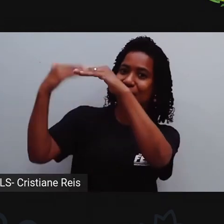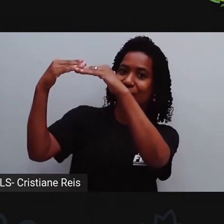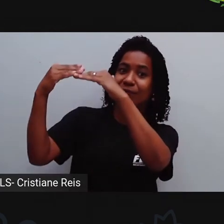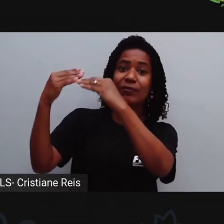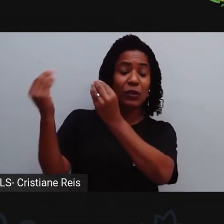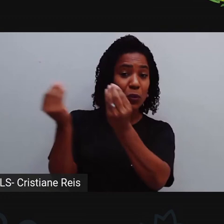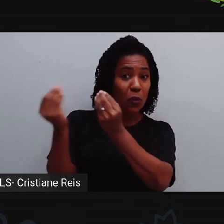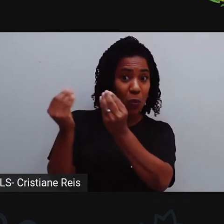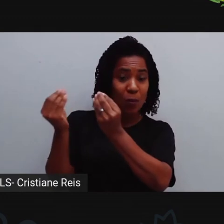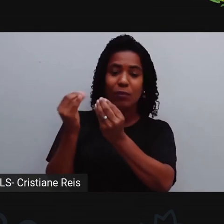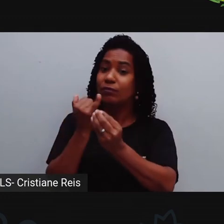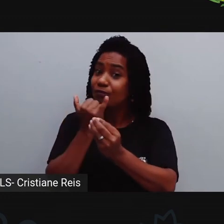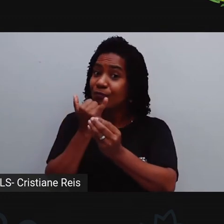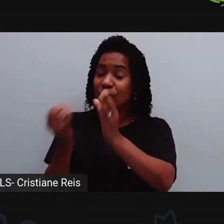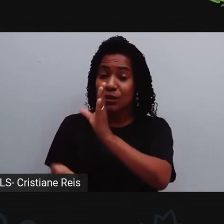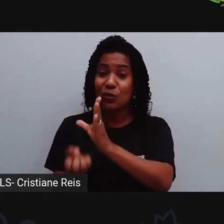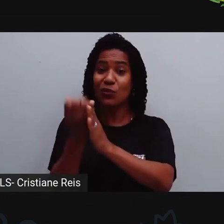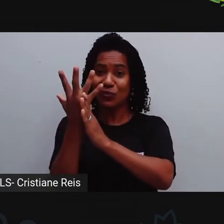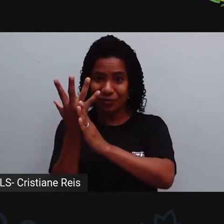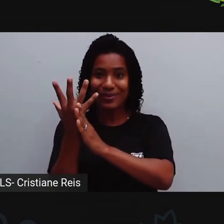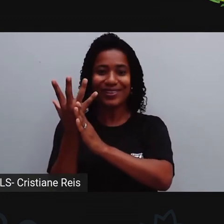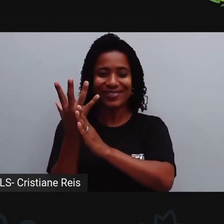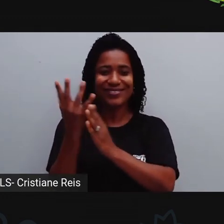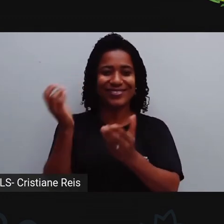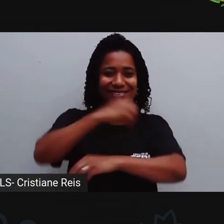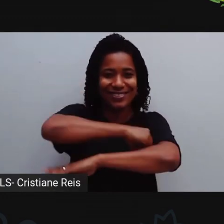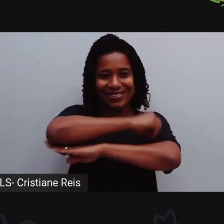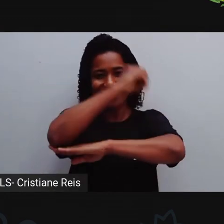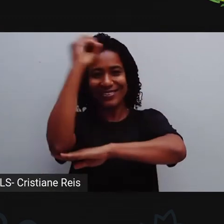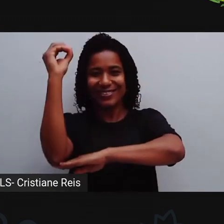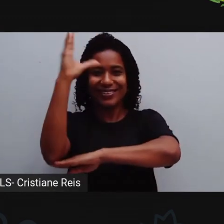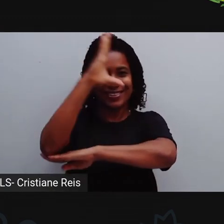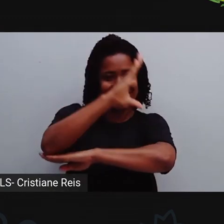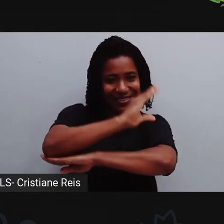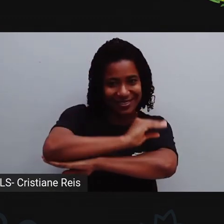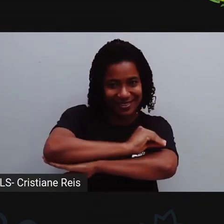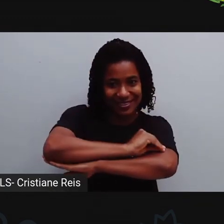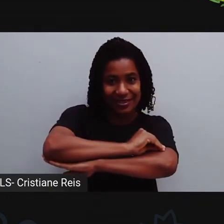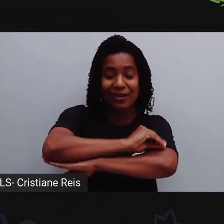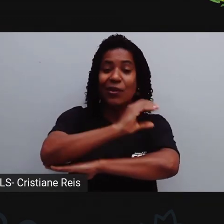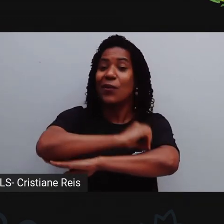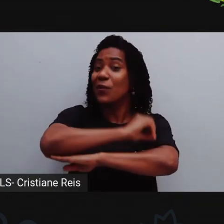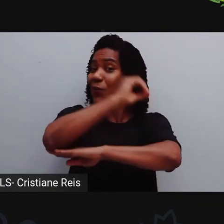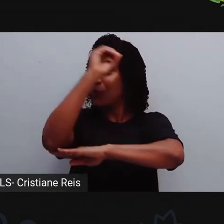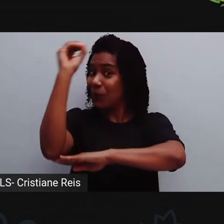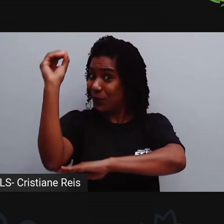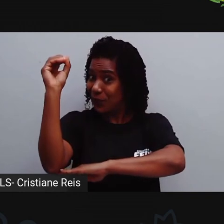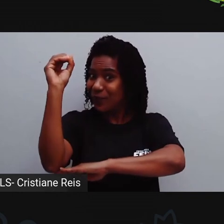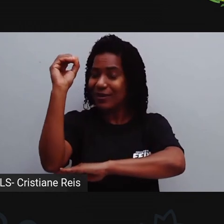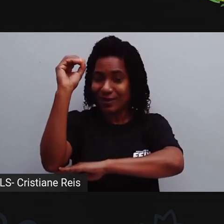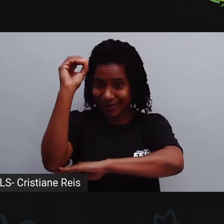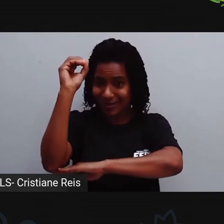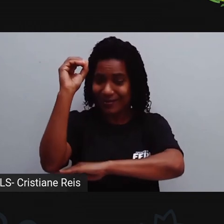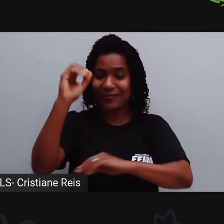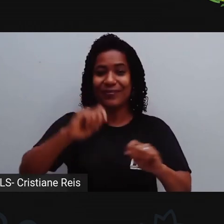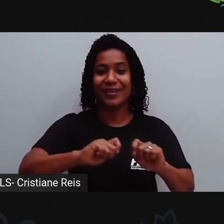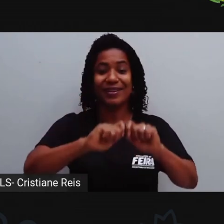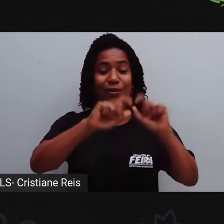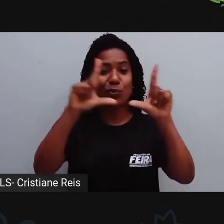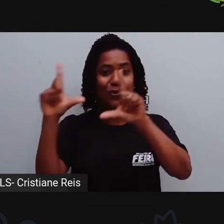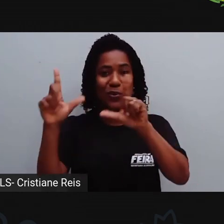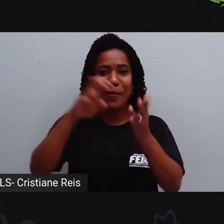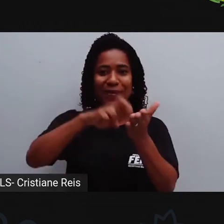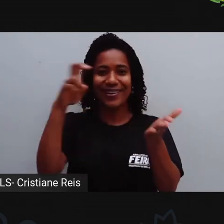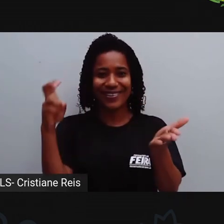surgimento, né? verdade, do dia e da noite, onde esse dia vai ser dividido em manhã e